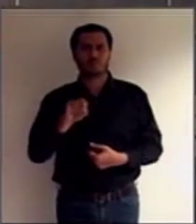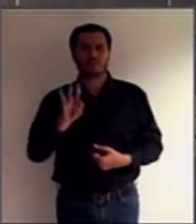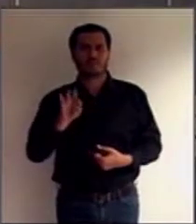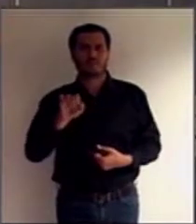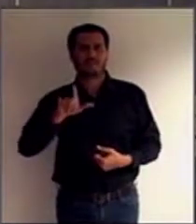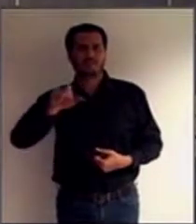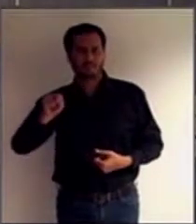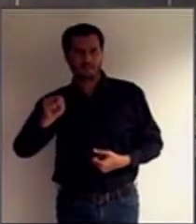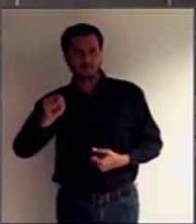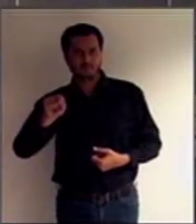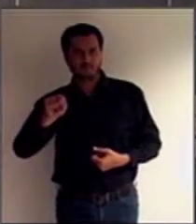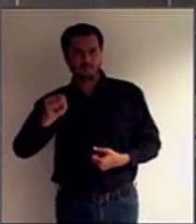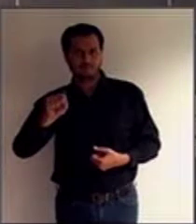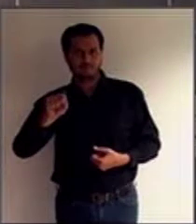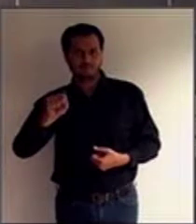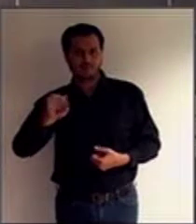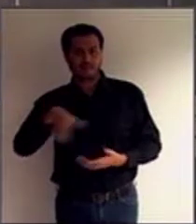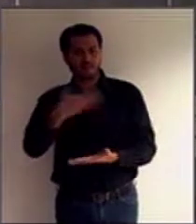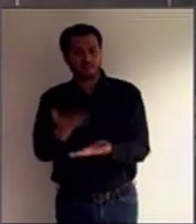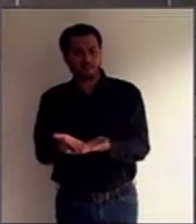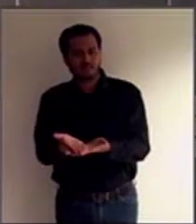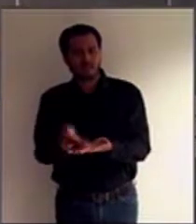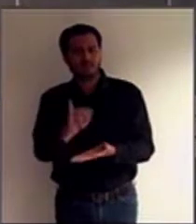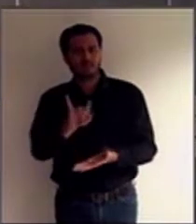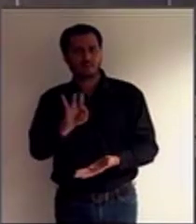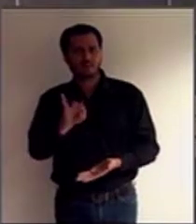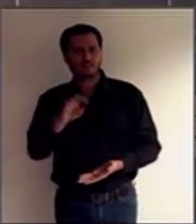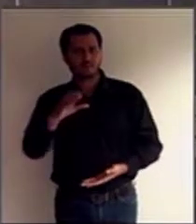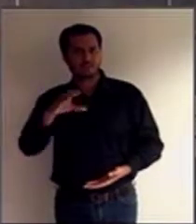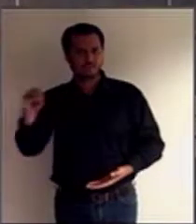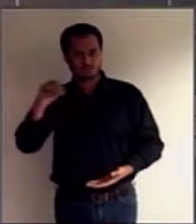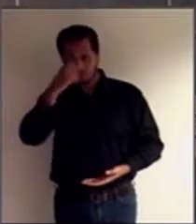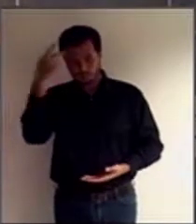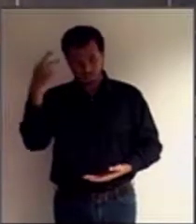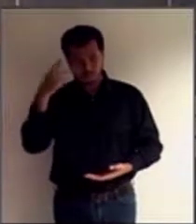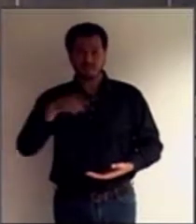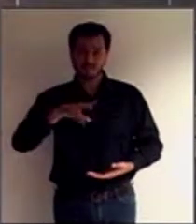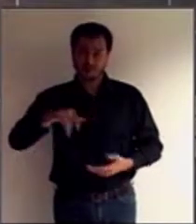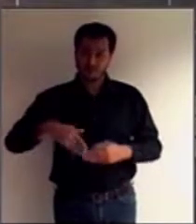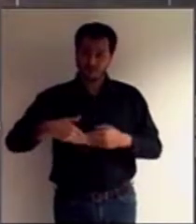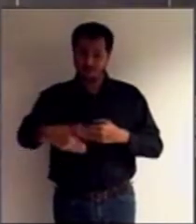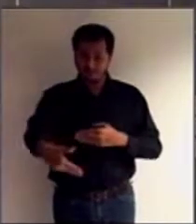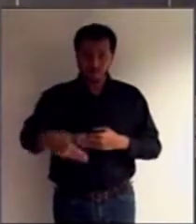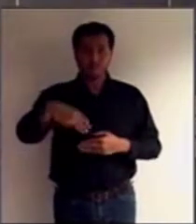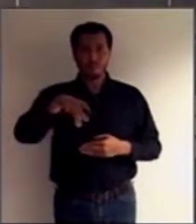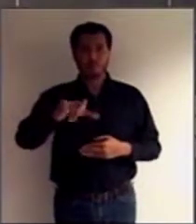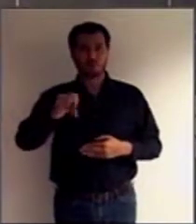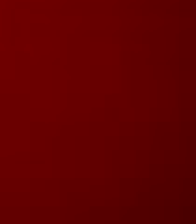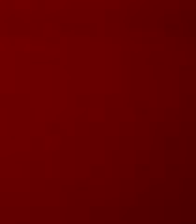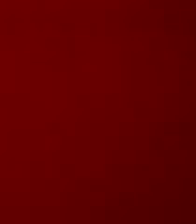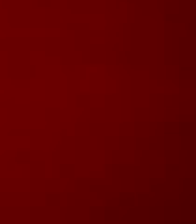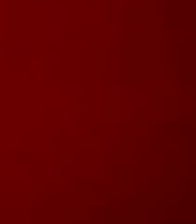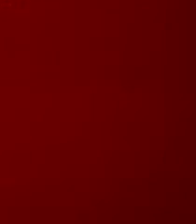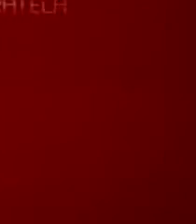que leva à interdição da pessoa e que trataremos agora no módulo seguinte.